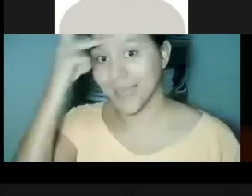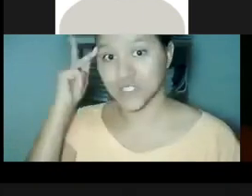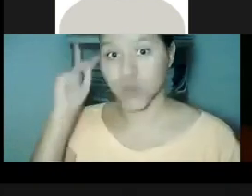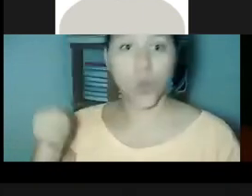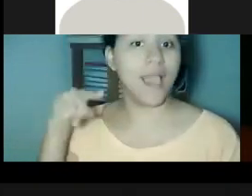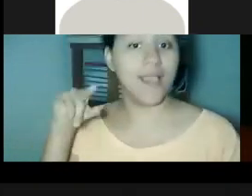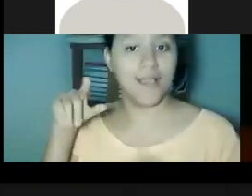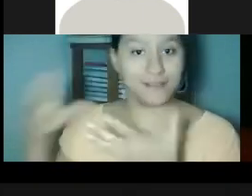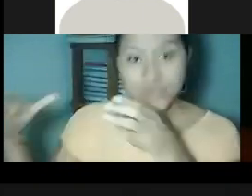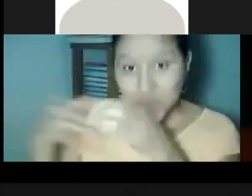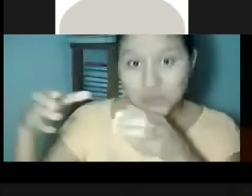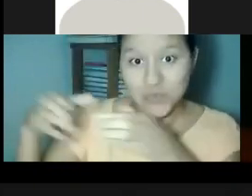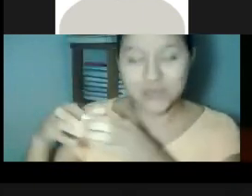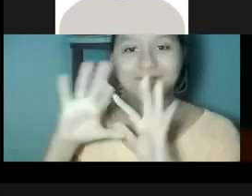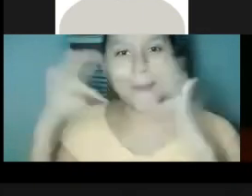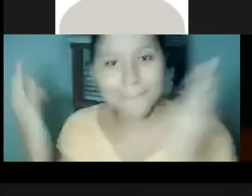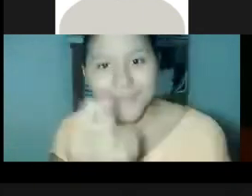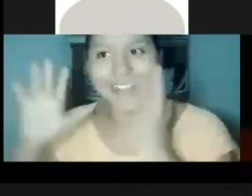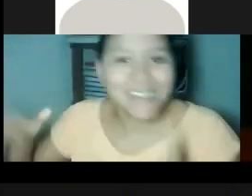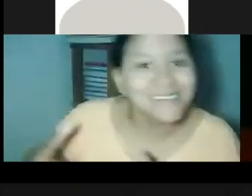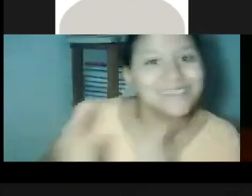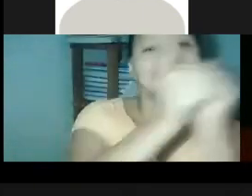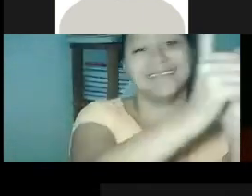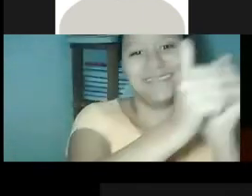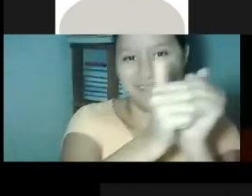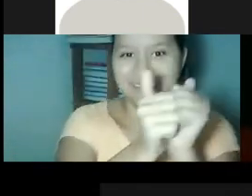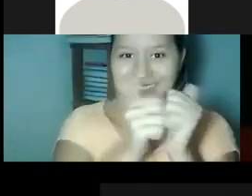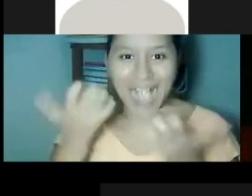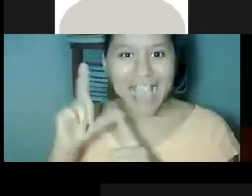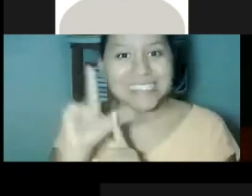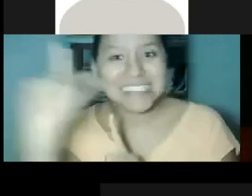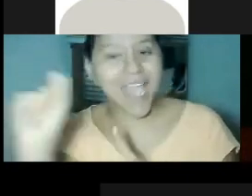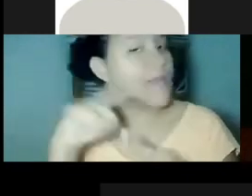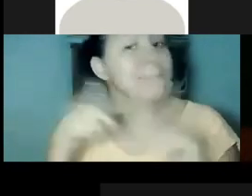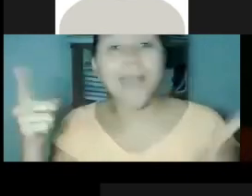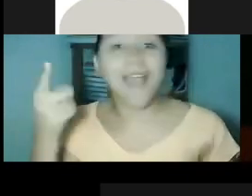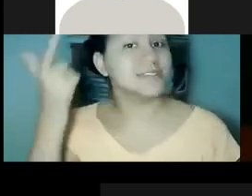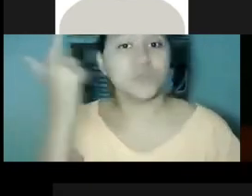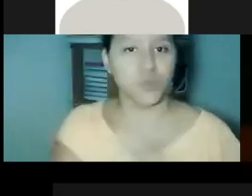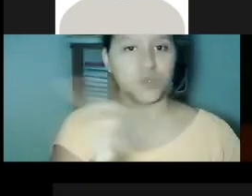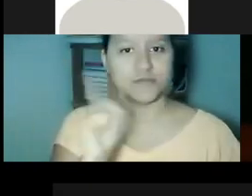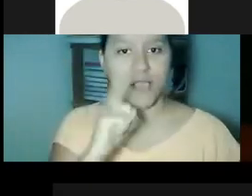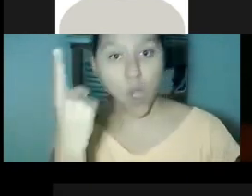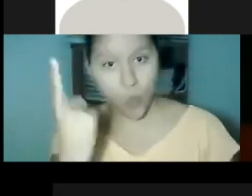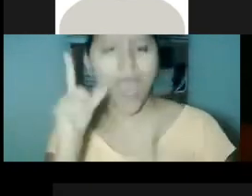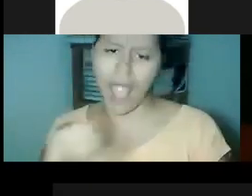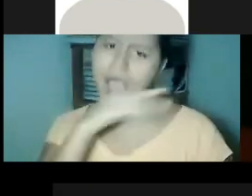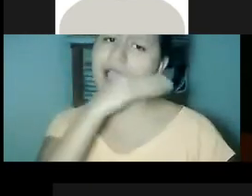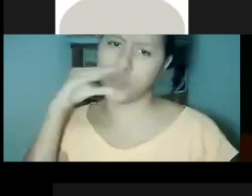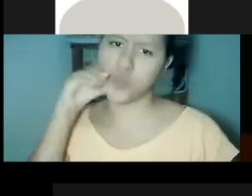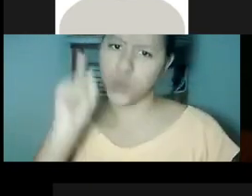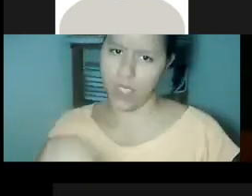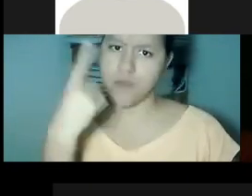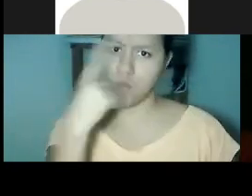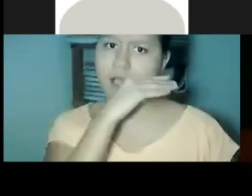ele quer ter contato com as pessoas nos grupos com a família ele quer ir junto ele quer sair mas ele não